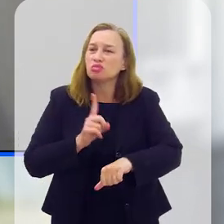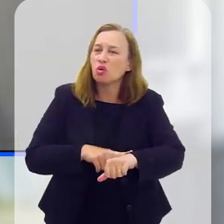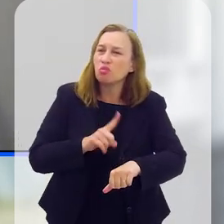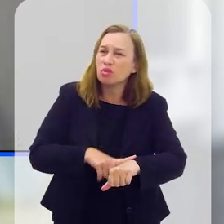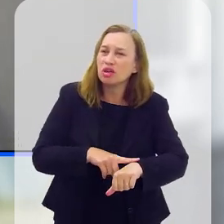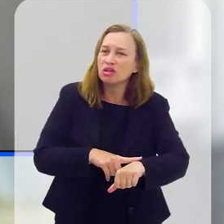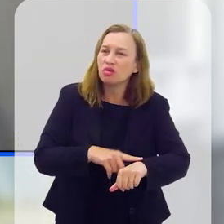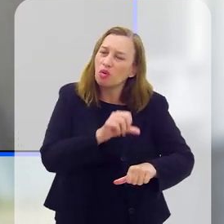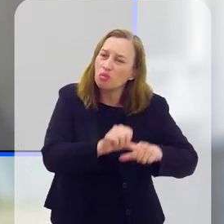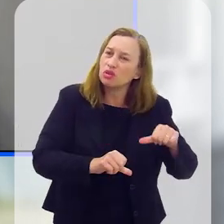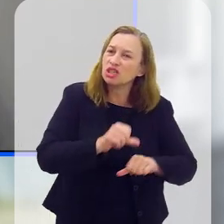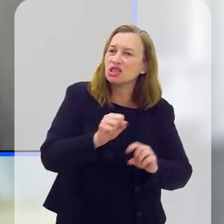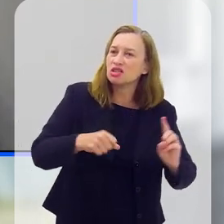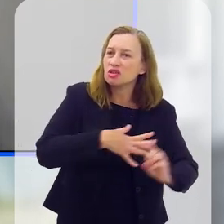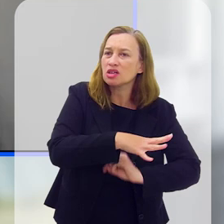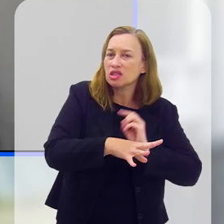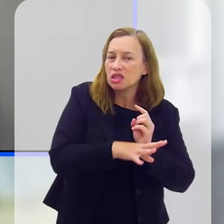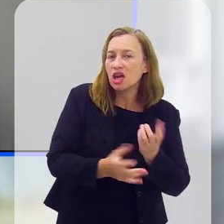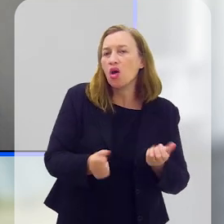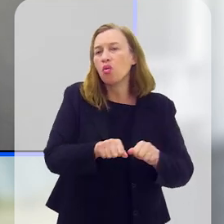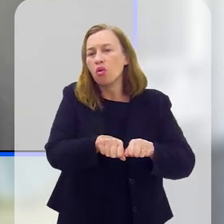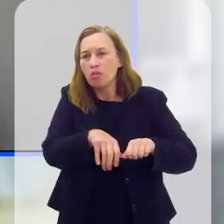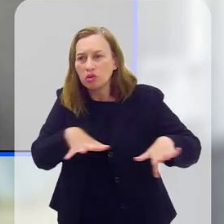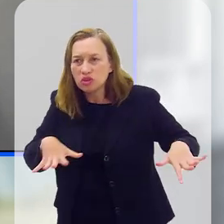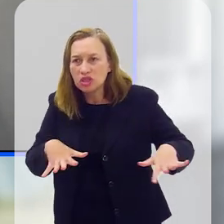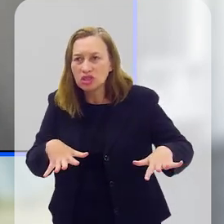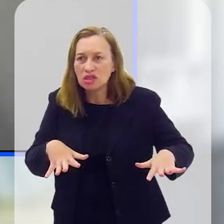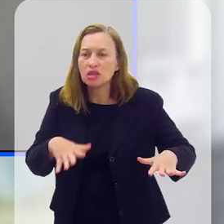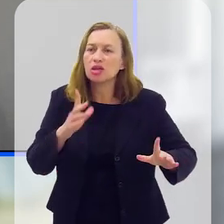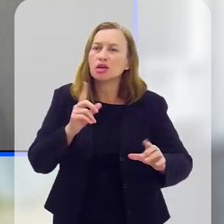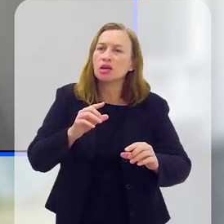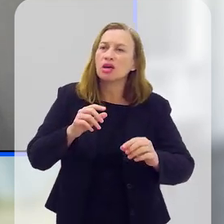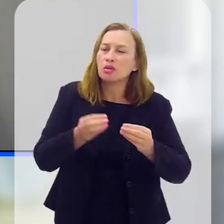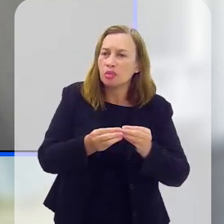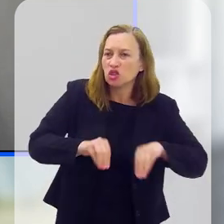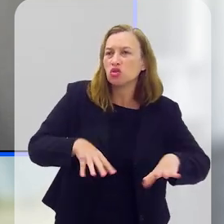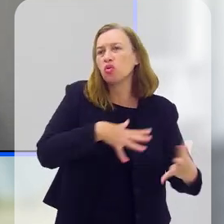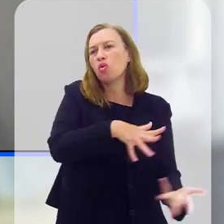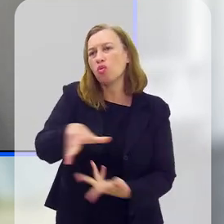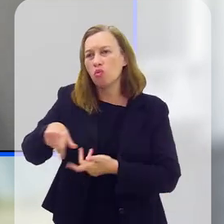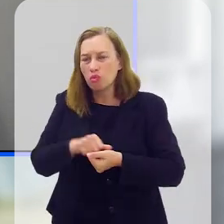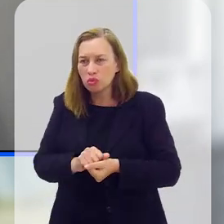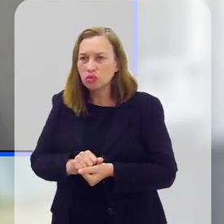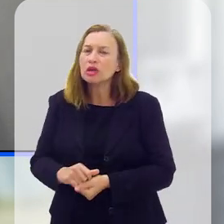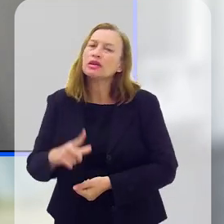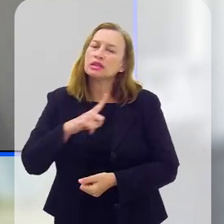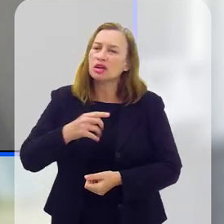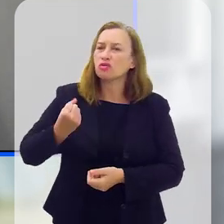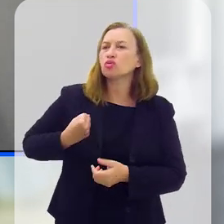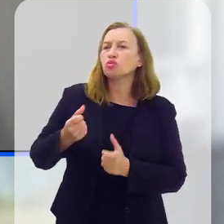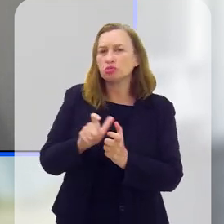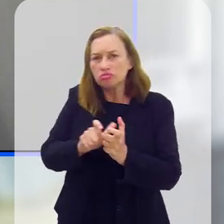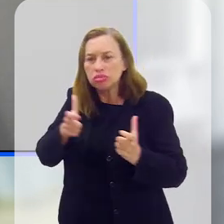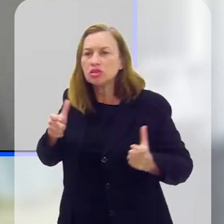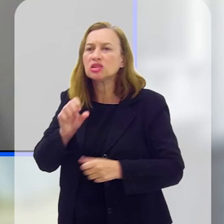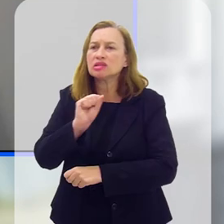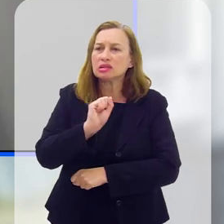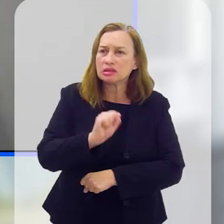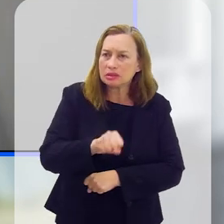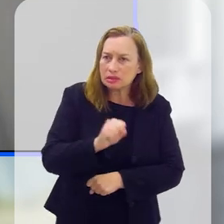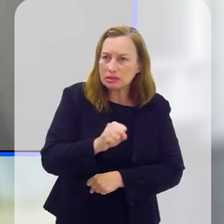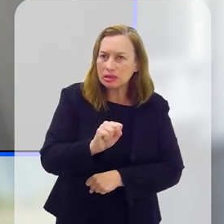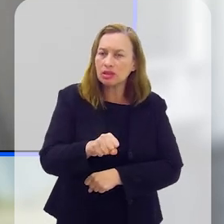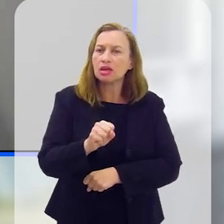momentos de alguma comoção social, como a pandemia que afetou o mundo inteiro, então, houve um aumento, sim.